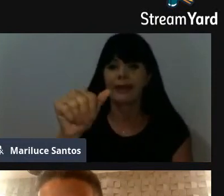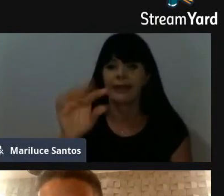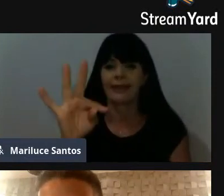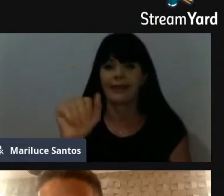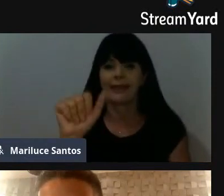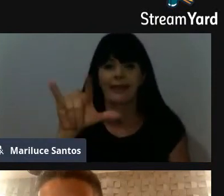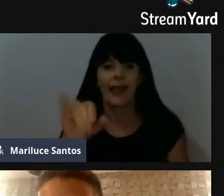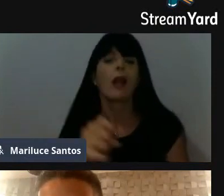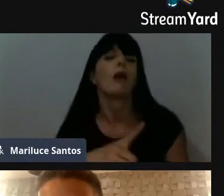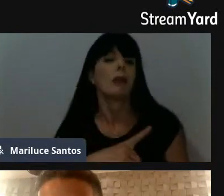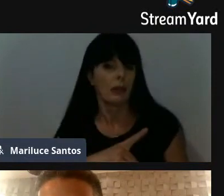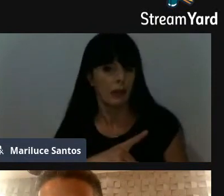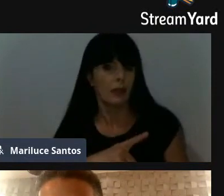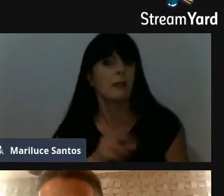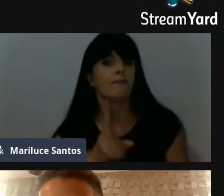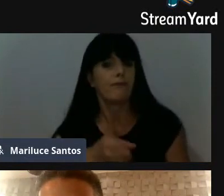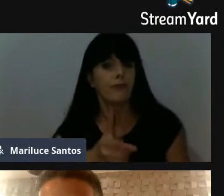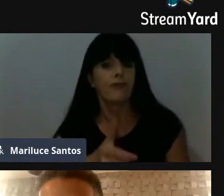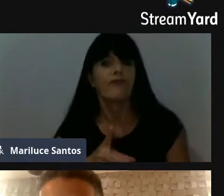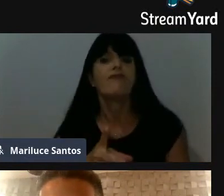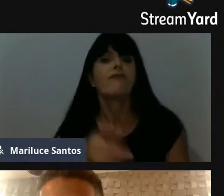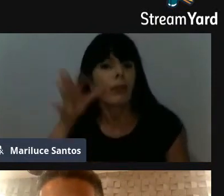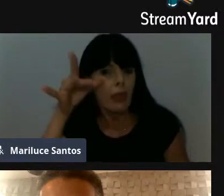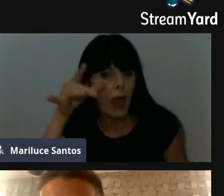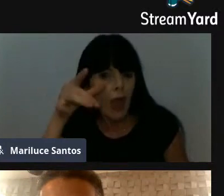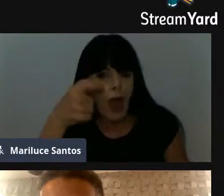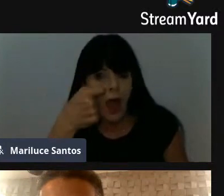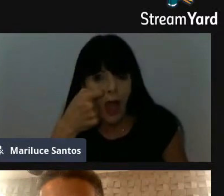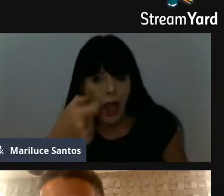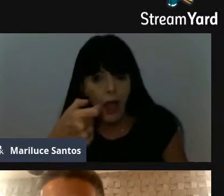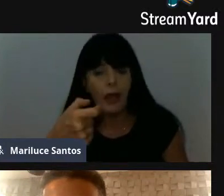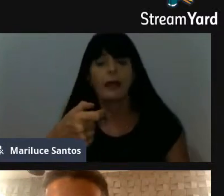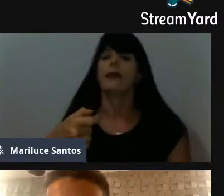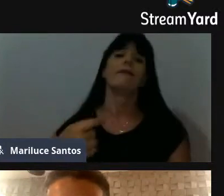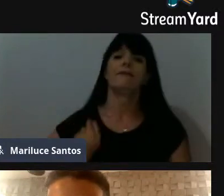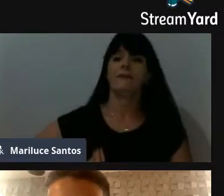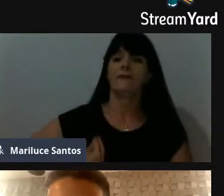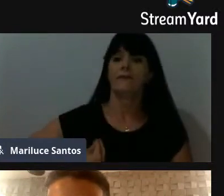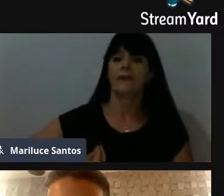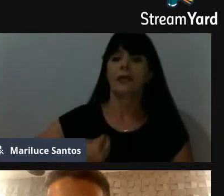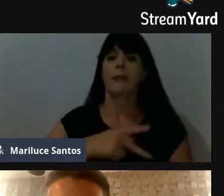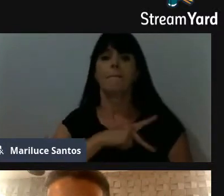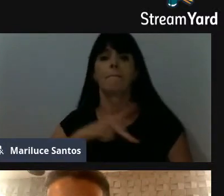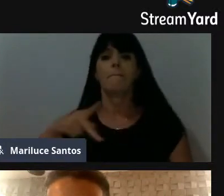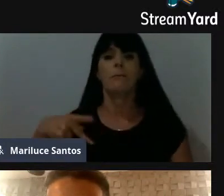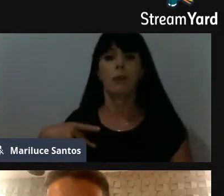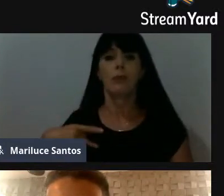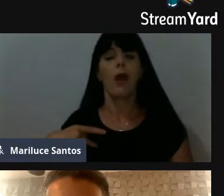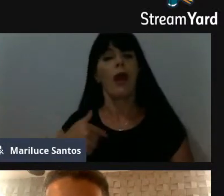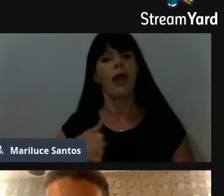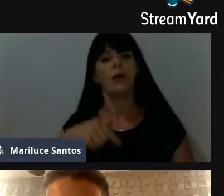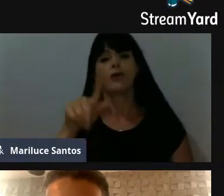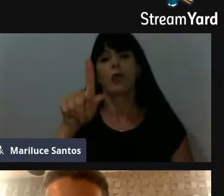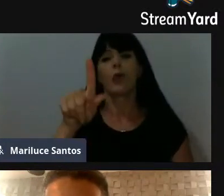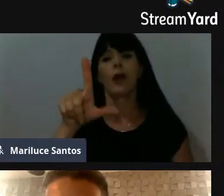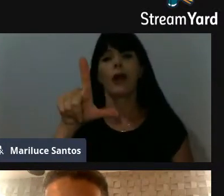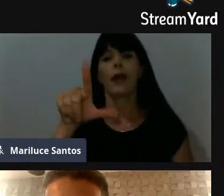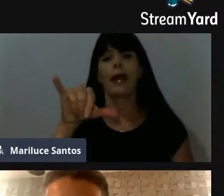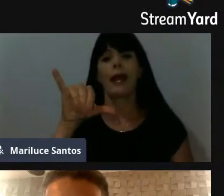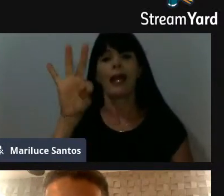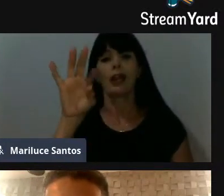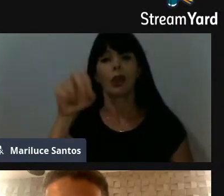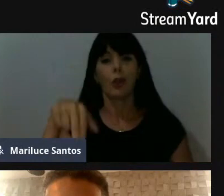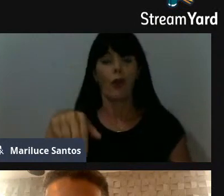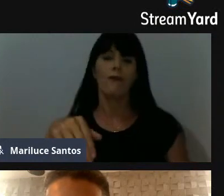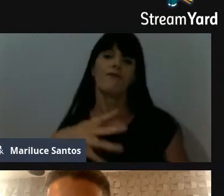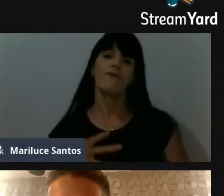interesse na vida pública. Eu vou começar a me apresentar também, eu sou o Gleito Luiz Pereira, filho do Valério